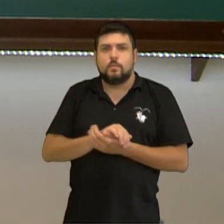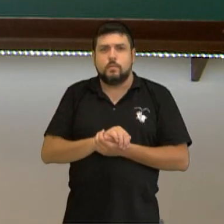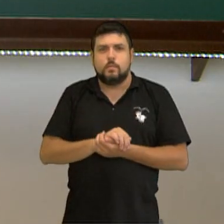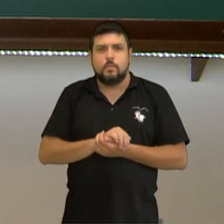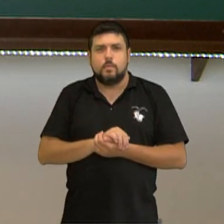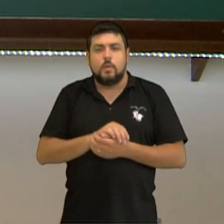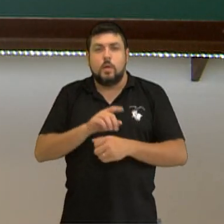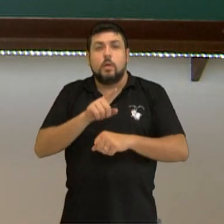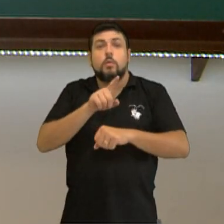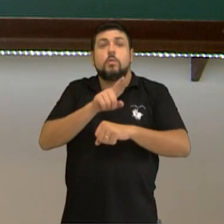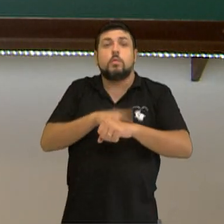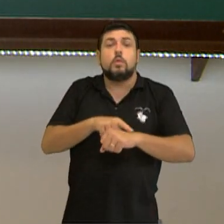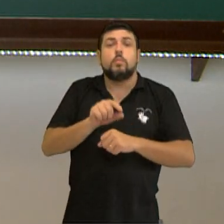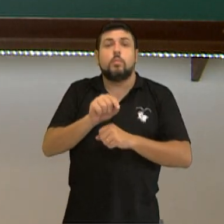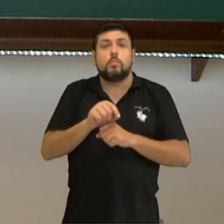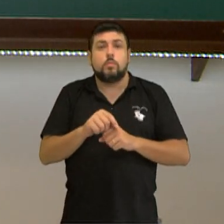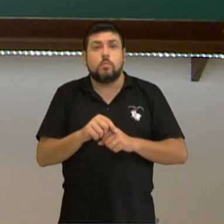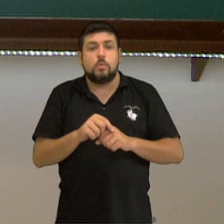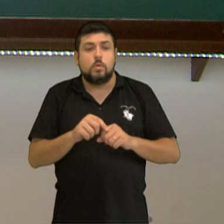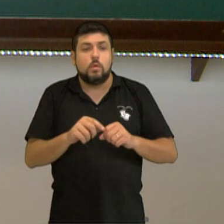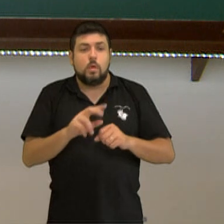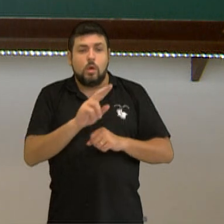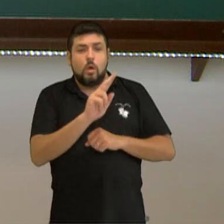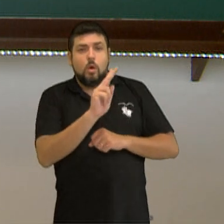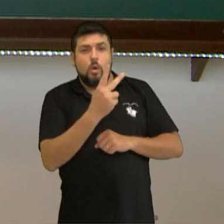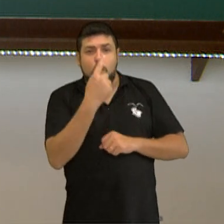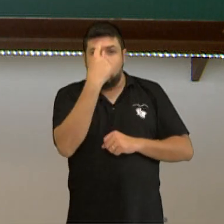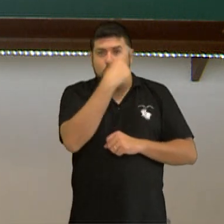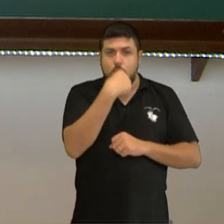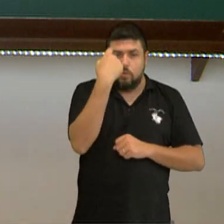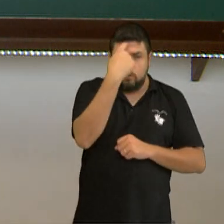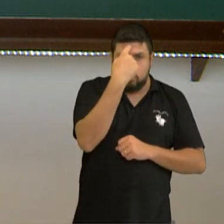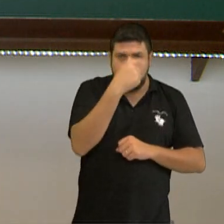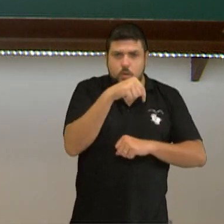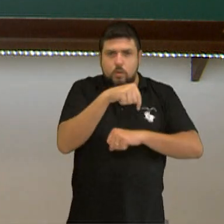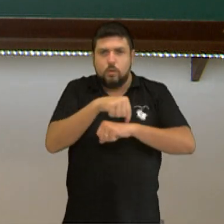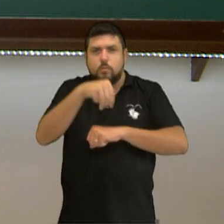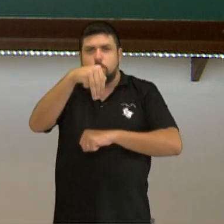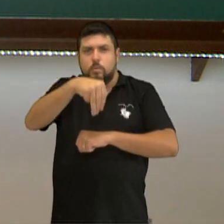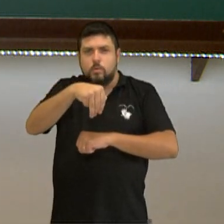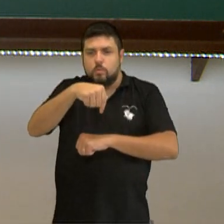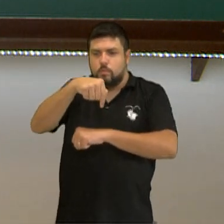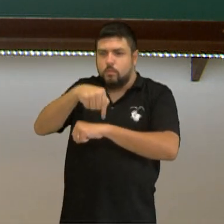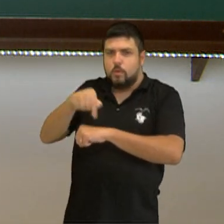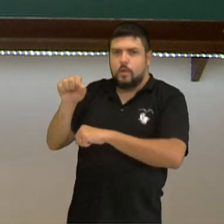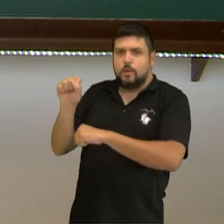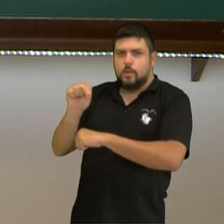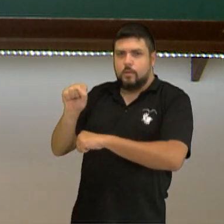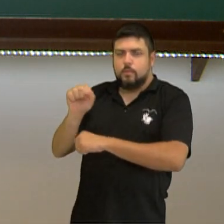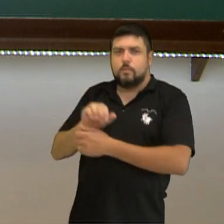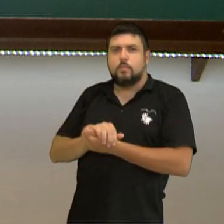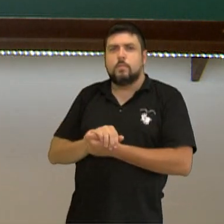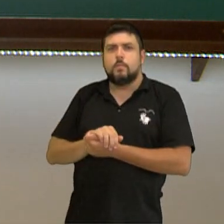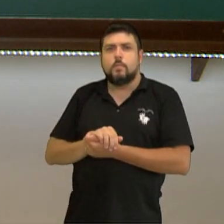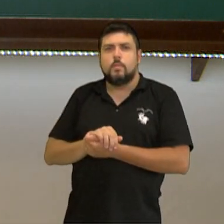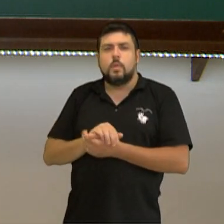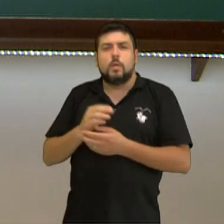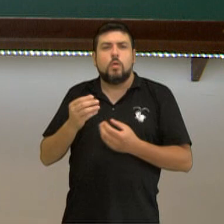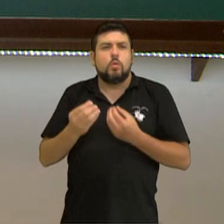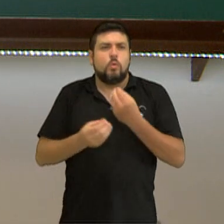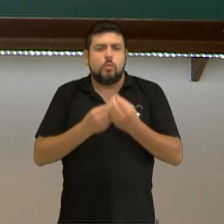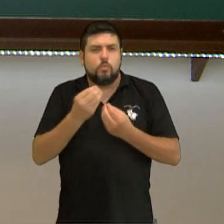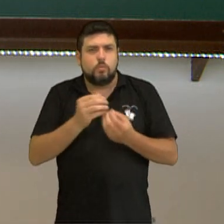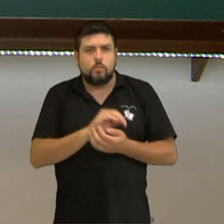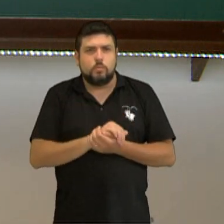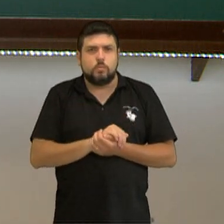tem, ele normalmente é hora, minuto e segundo. Então, se você quiser passar de um para o outro aqui, como é que você faz,